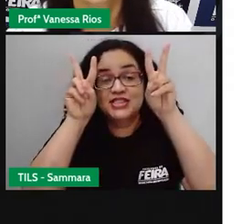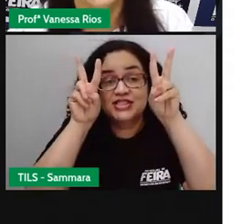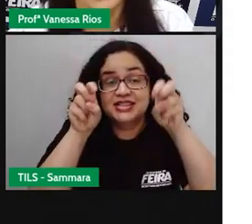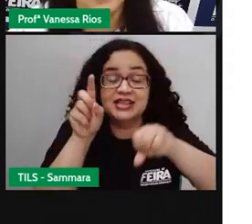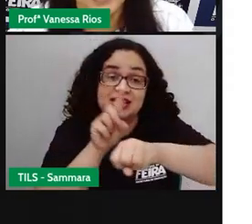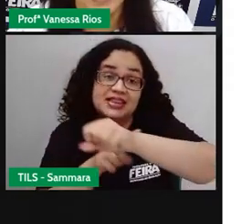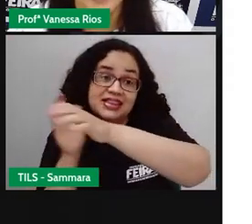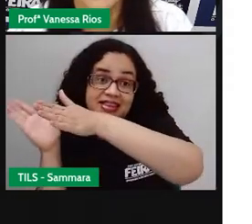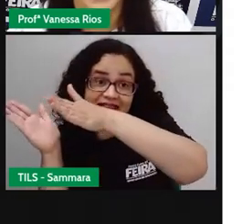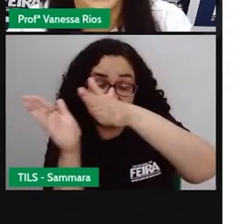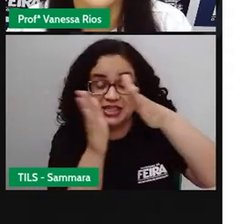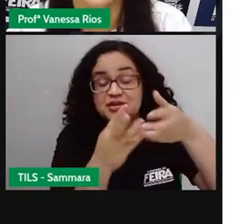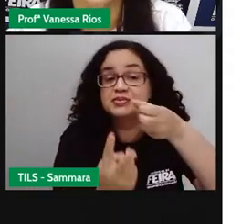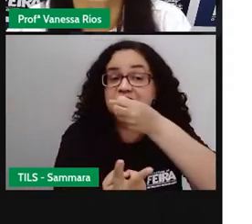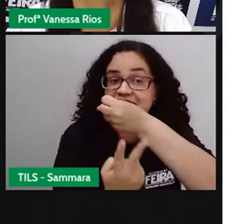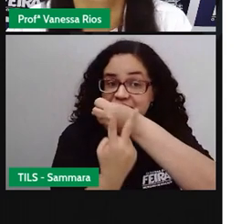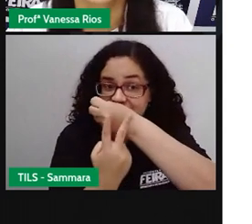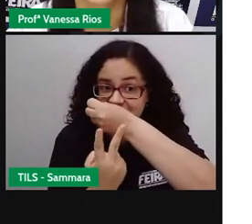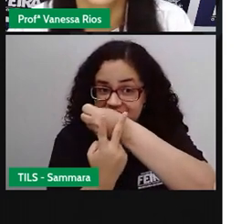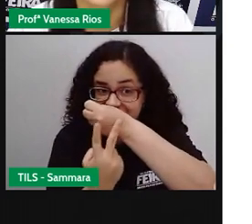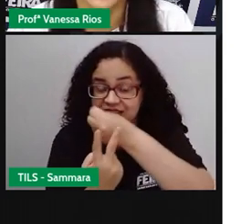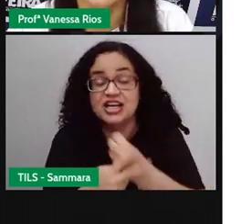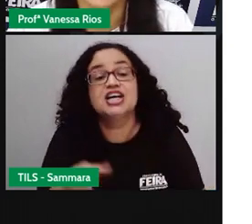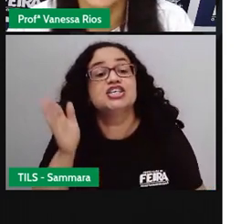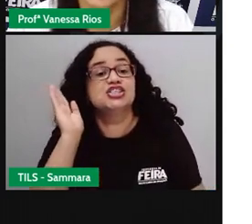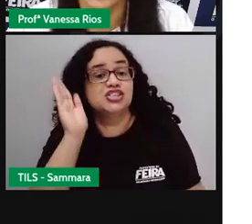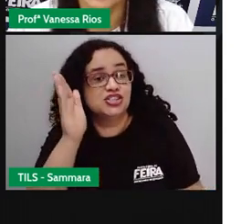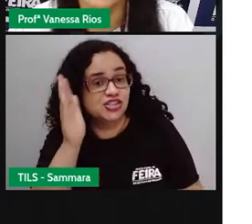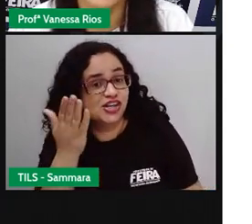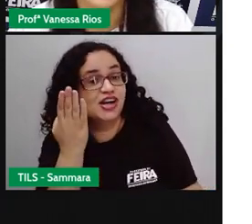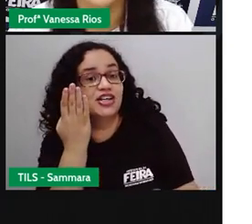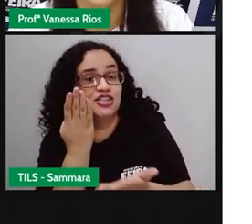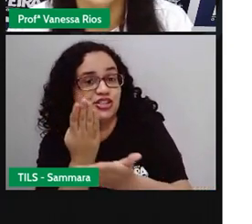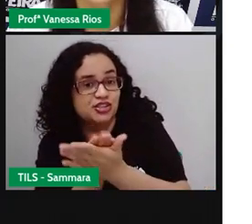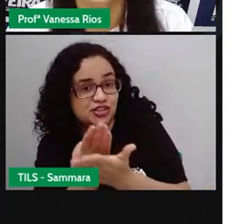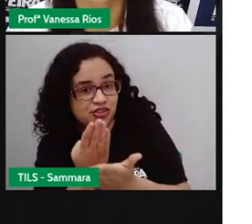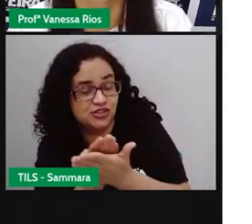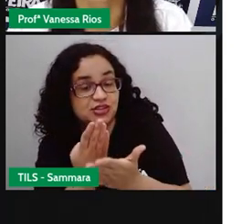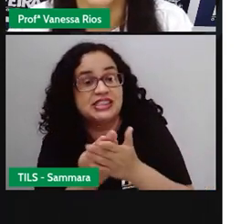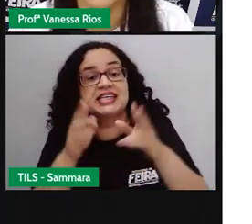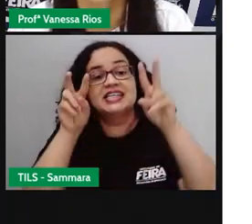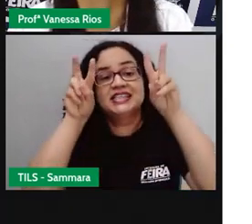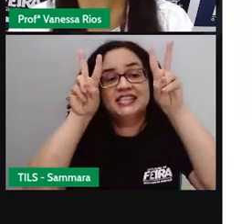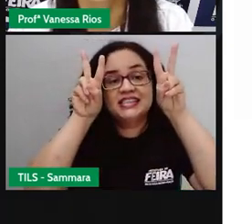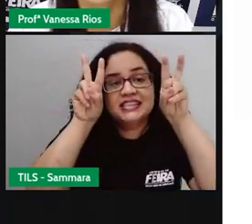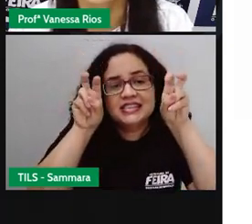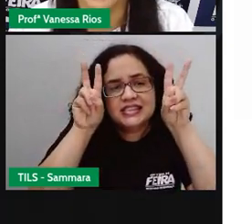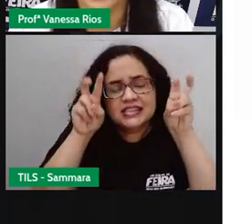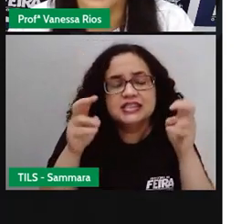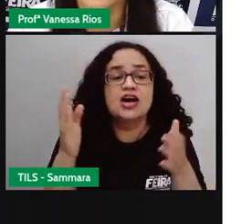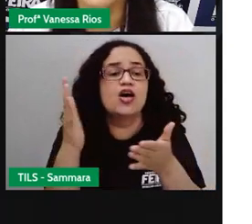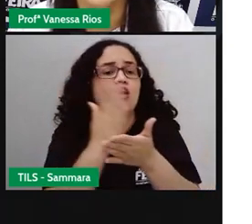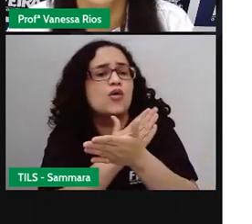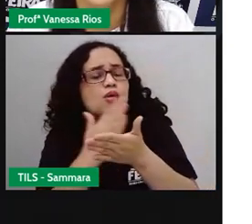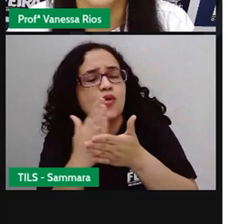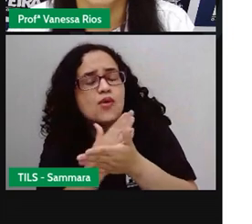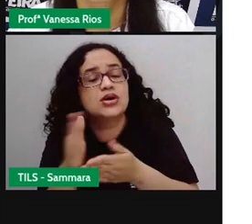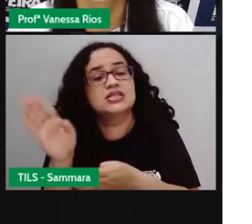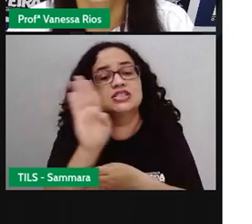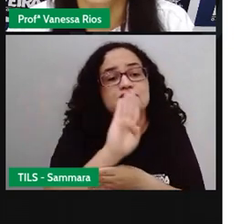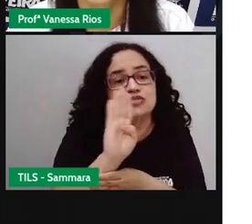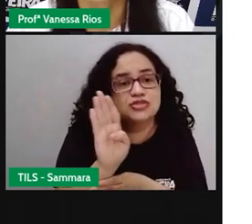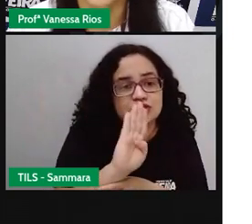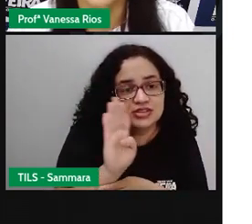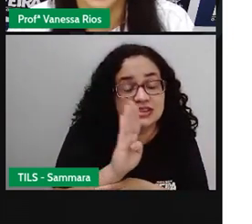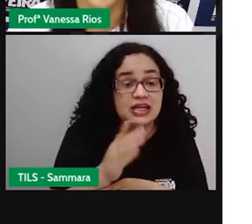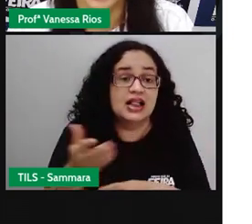tempos verbais. A gente já vem estudando, né, sobre esse assunto, há algumas videoaulas. Há uma